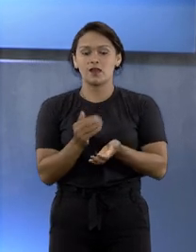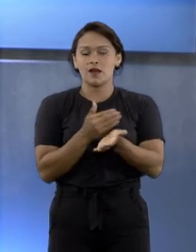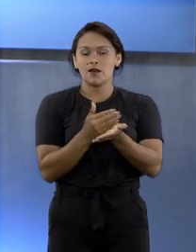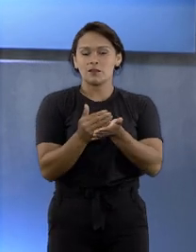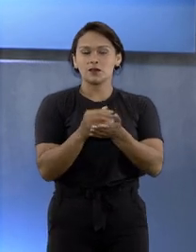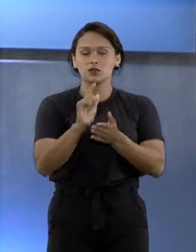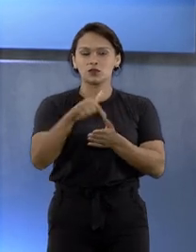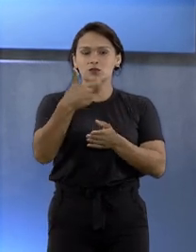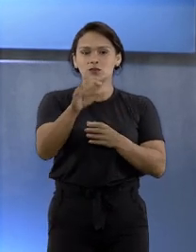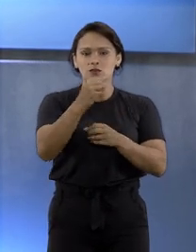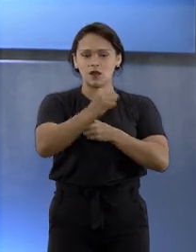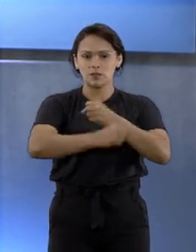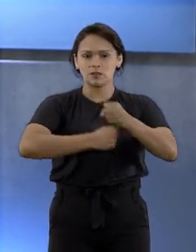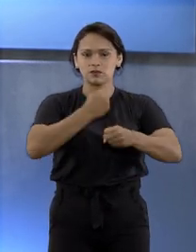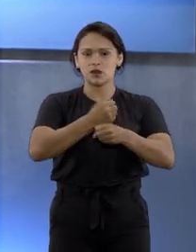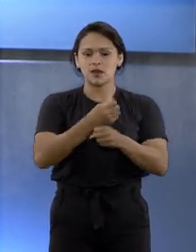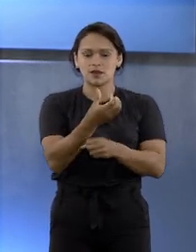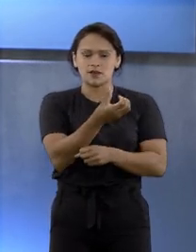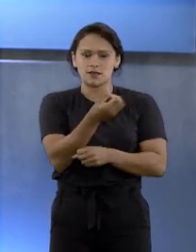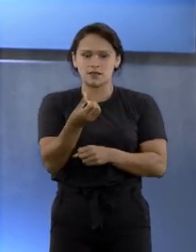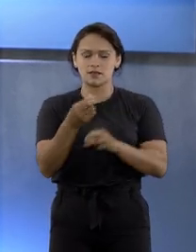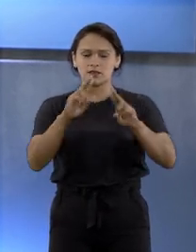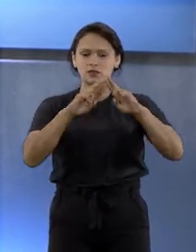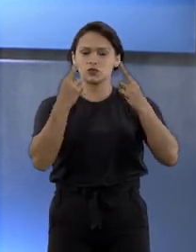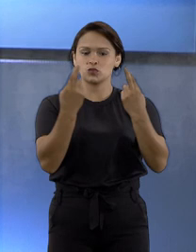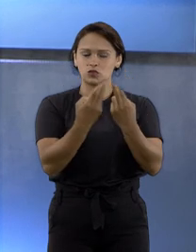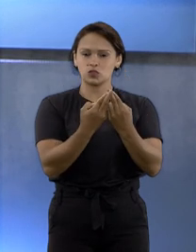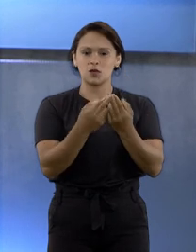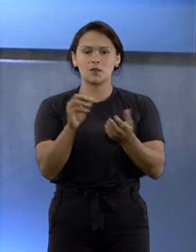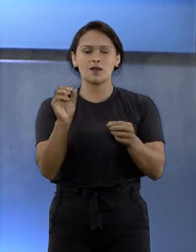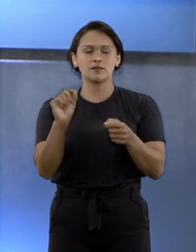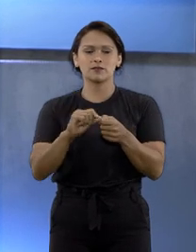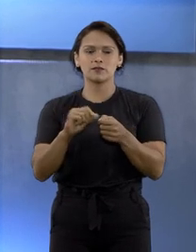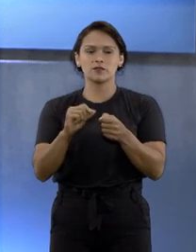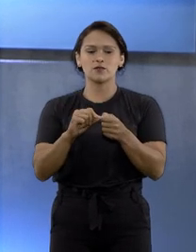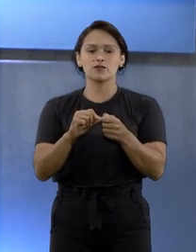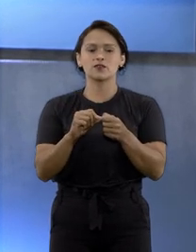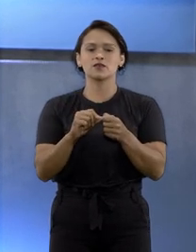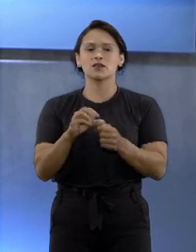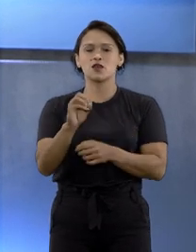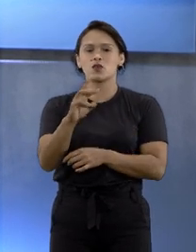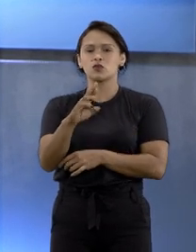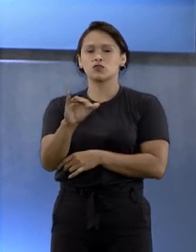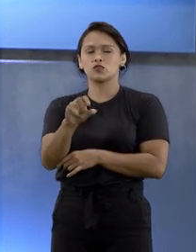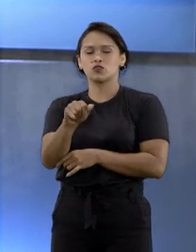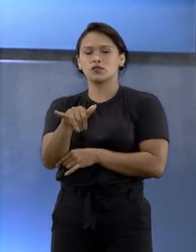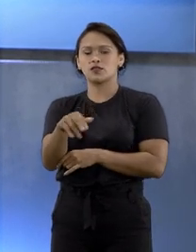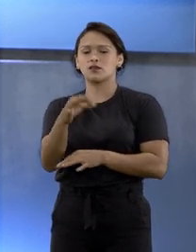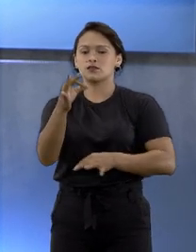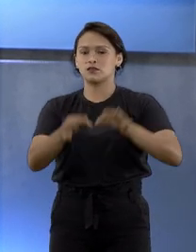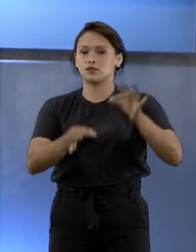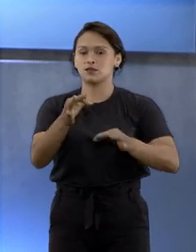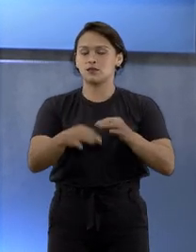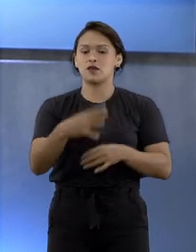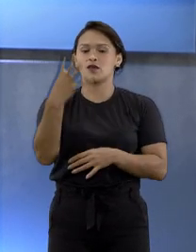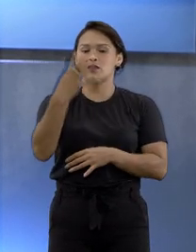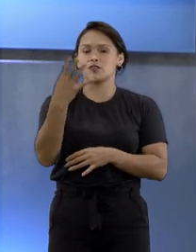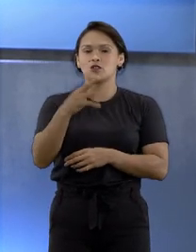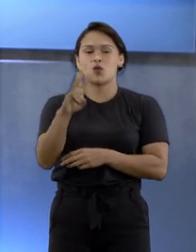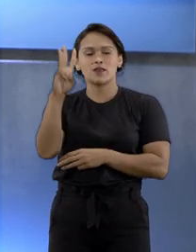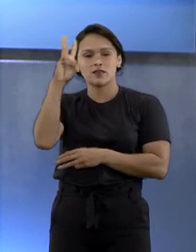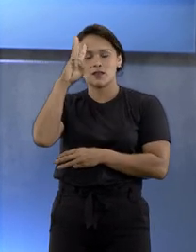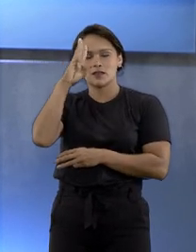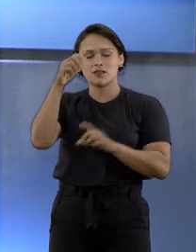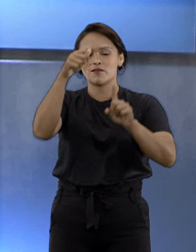partir do próximo ano, as seis turmas do tribunal realizarão suas sessões ordinárias de julgamento nas quatro primeiras